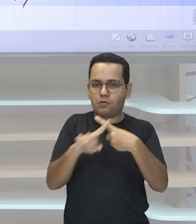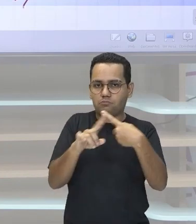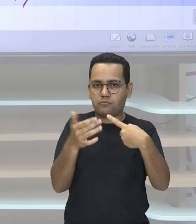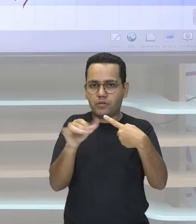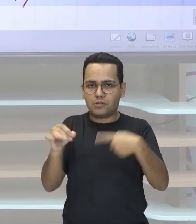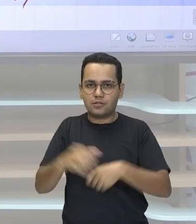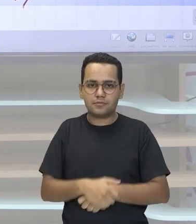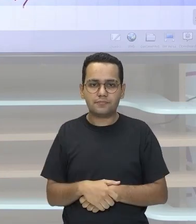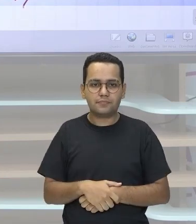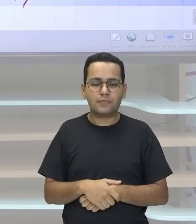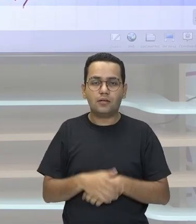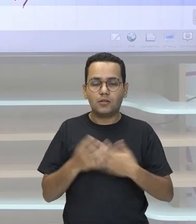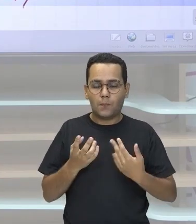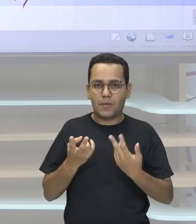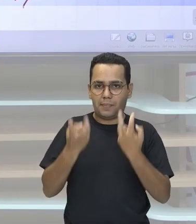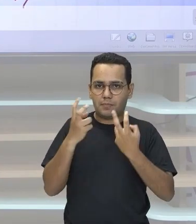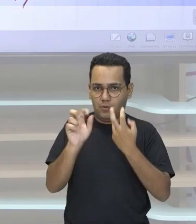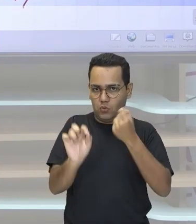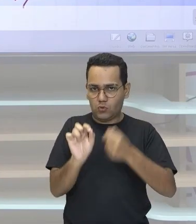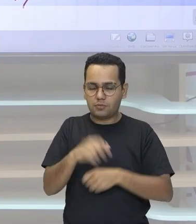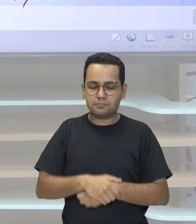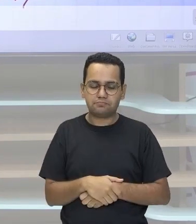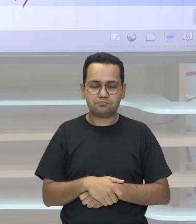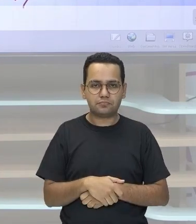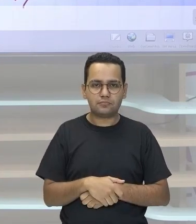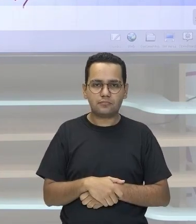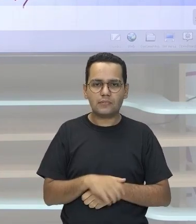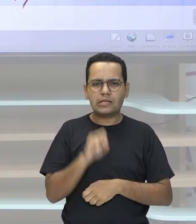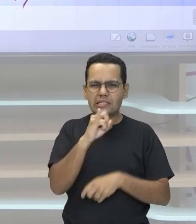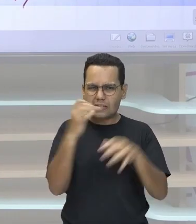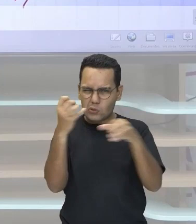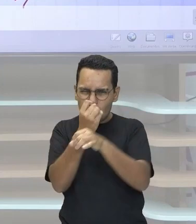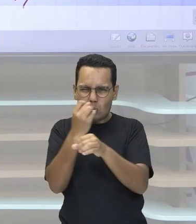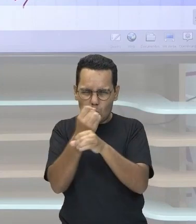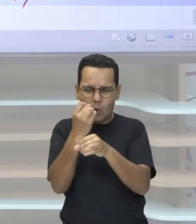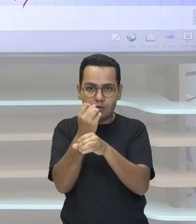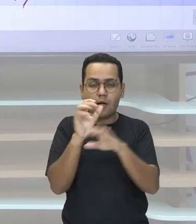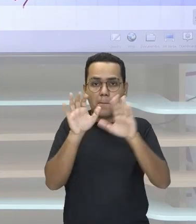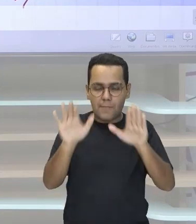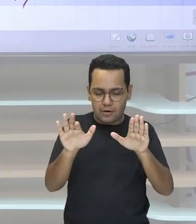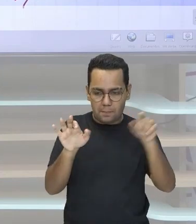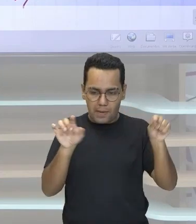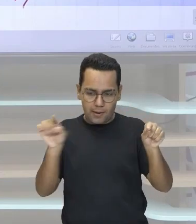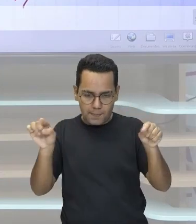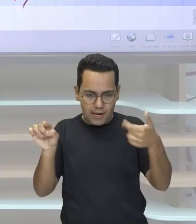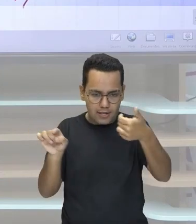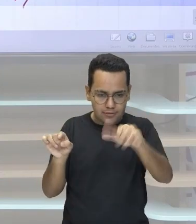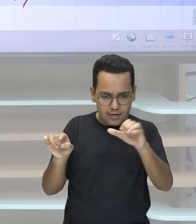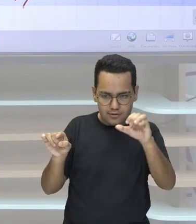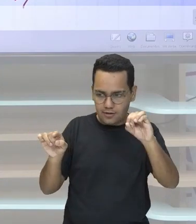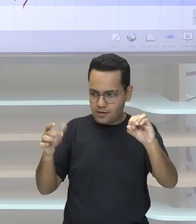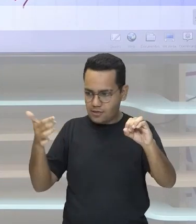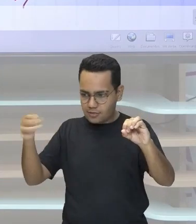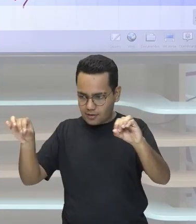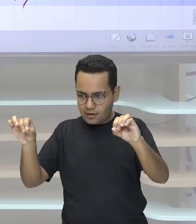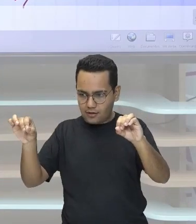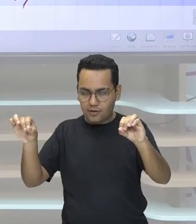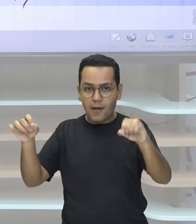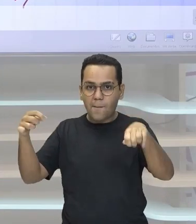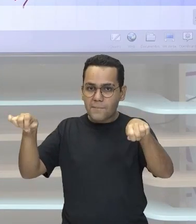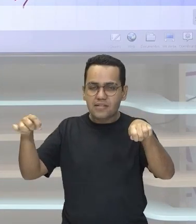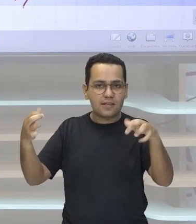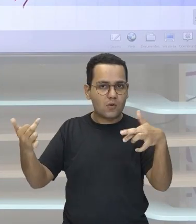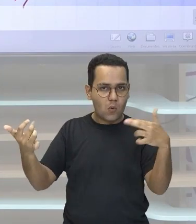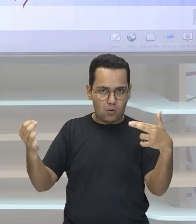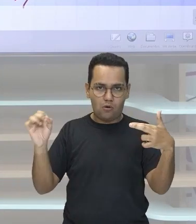de base 10 São iguais Se elas forem iguais Eu opero os coeficientes Quem são os coeficientes? São